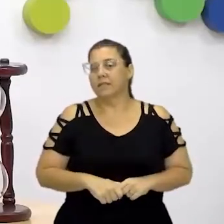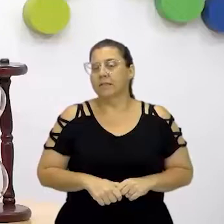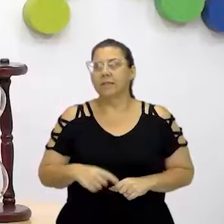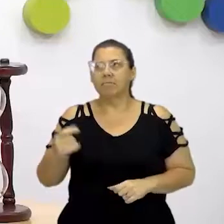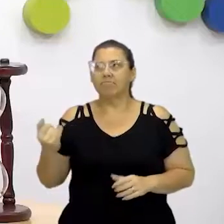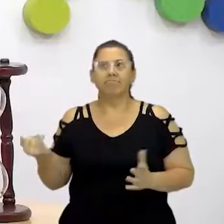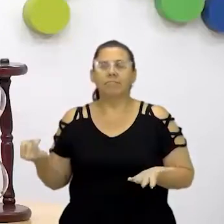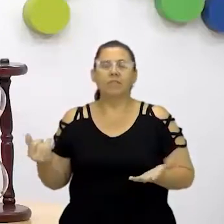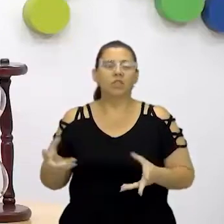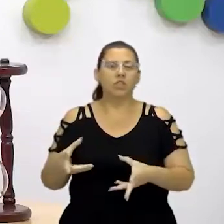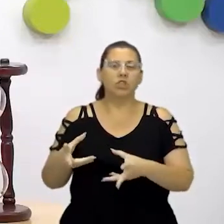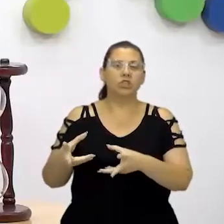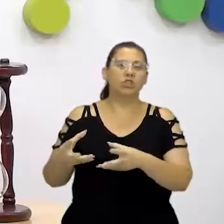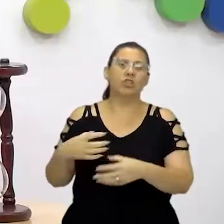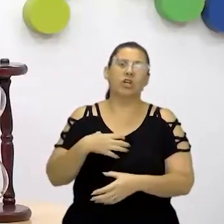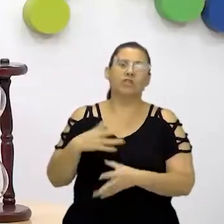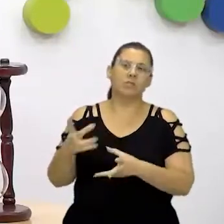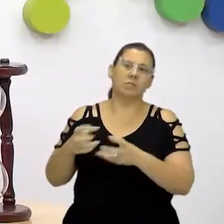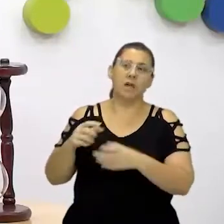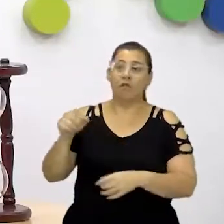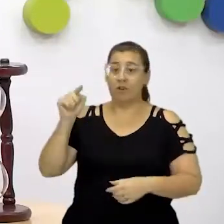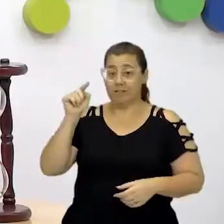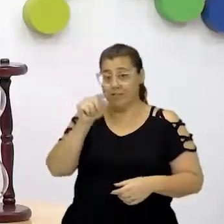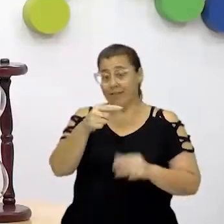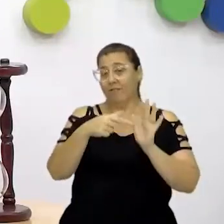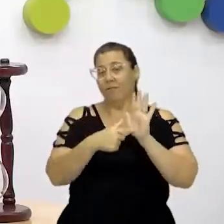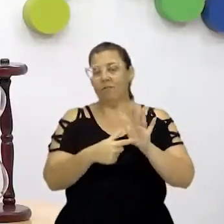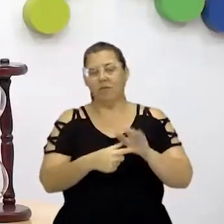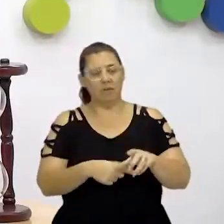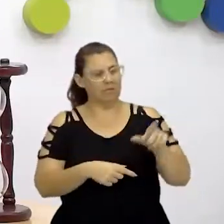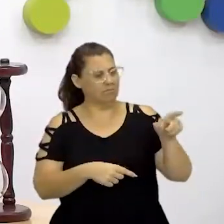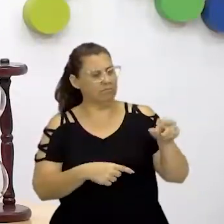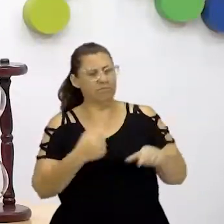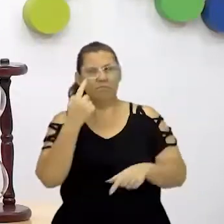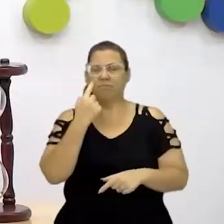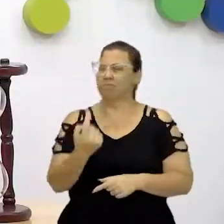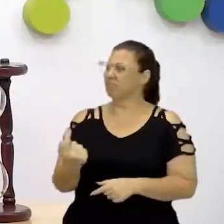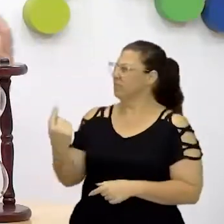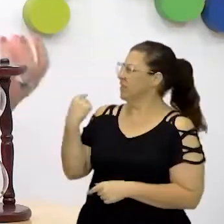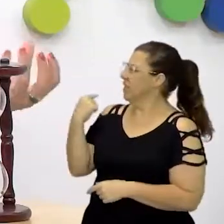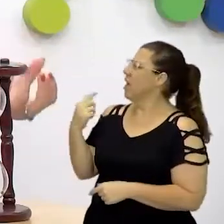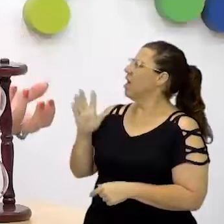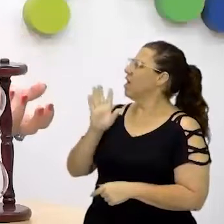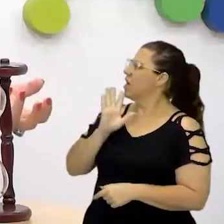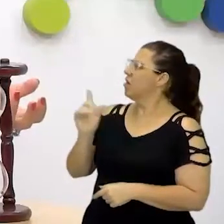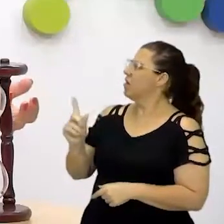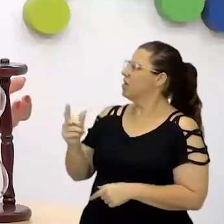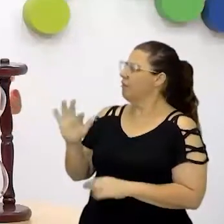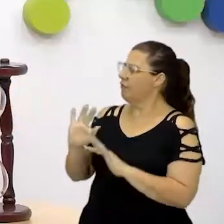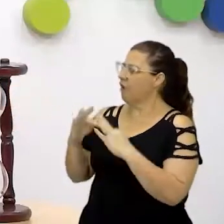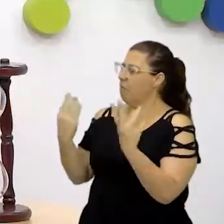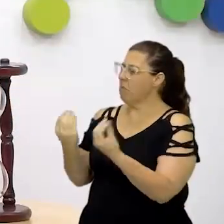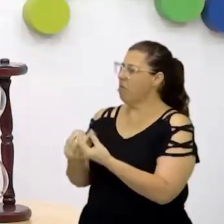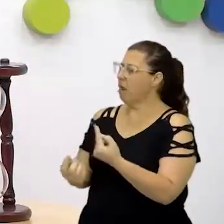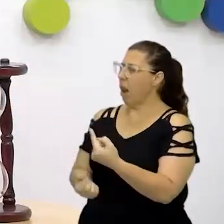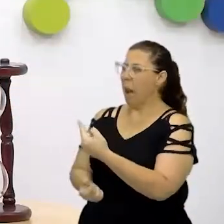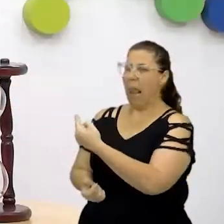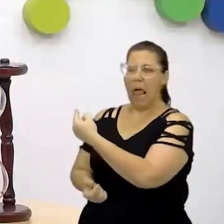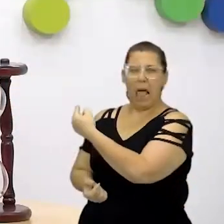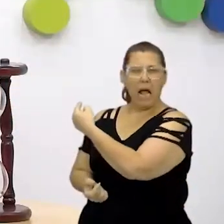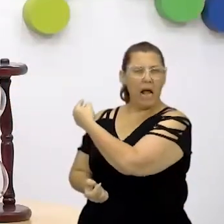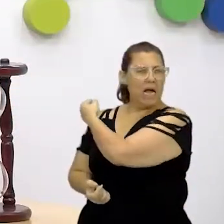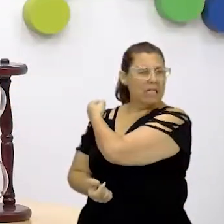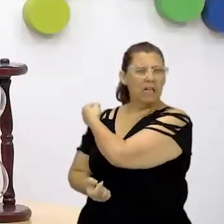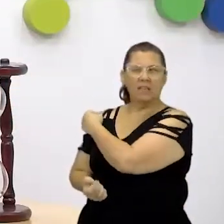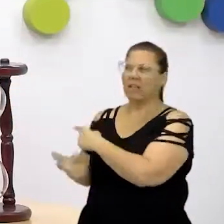identificação, quem faz são vocês. É você que vai olhar para o seu passado, né, conhecer as suas origens. E a partir do conhecimento da